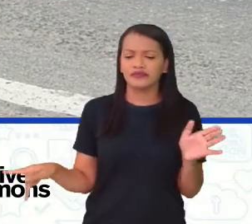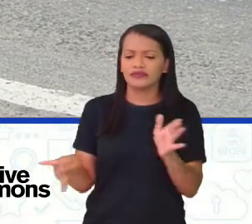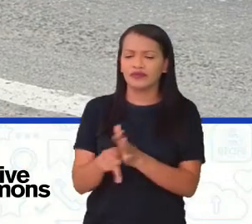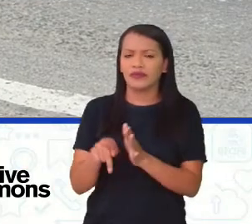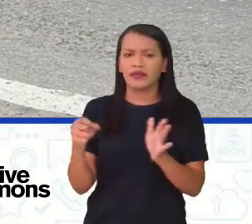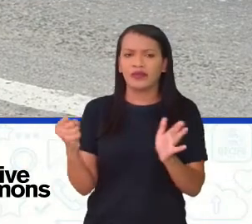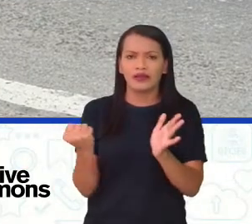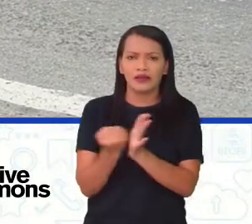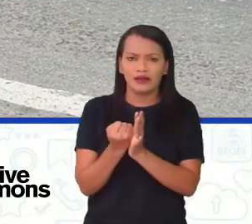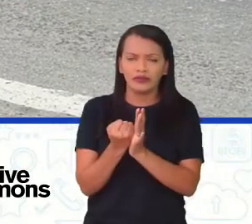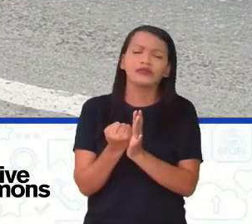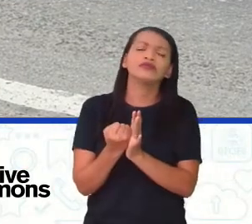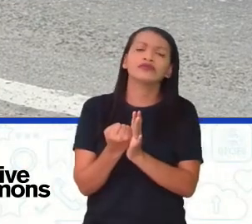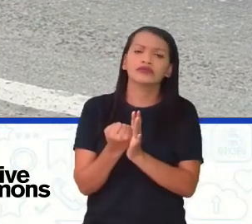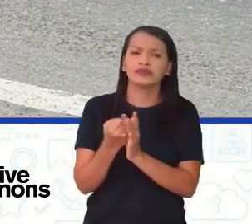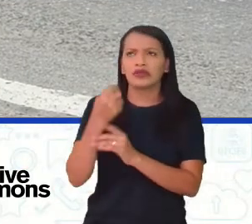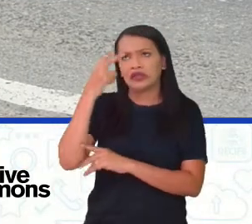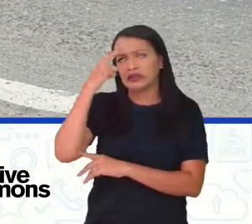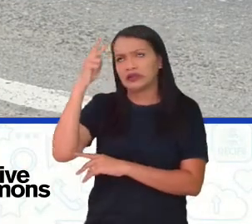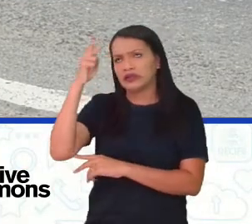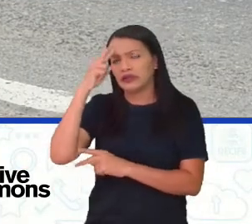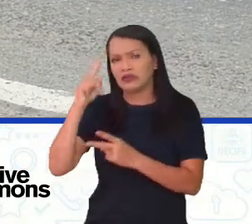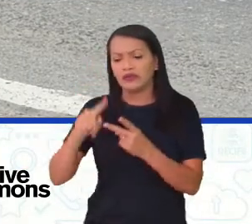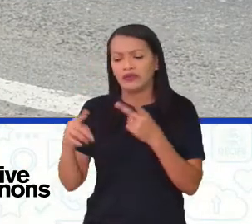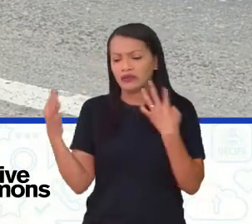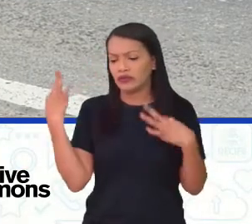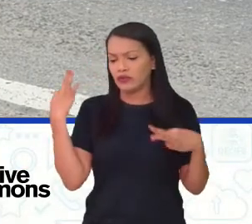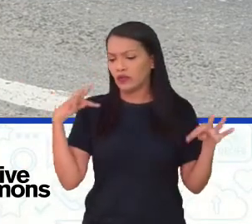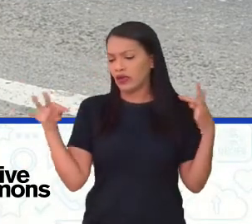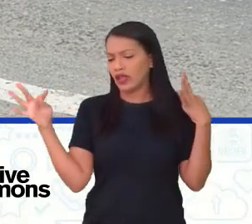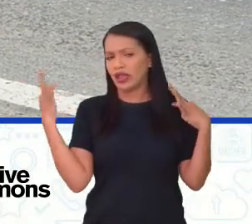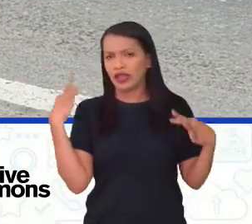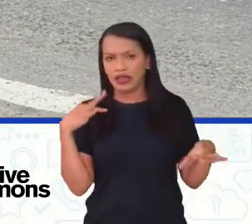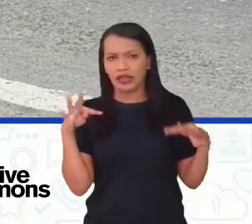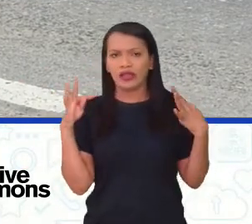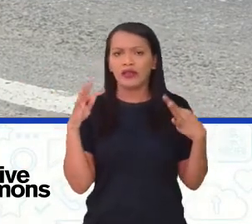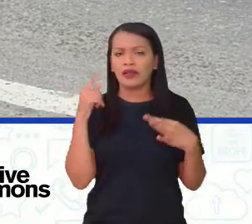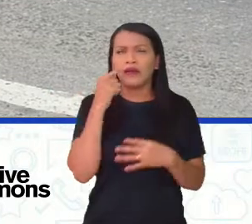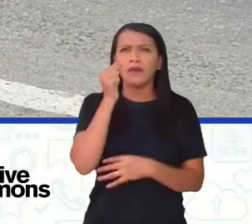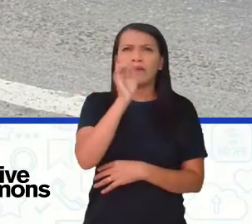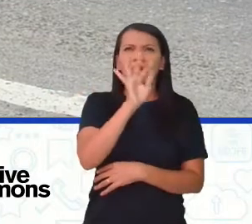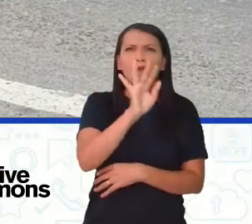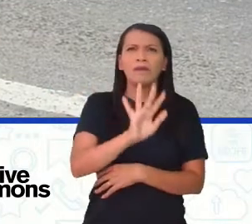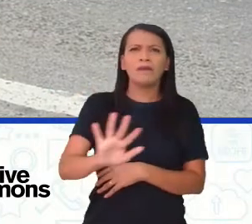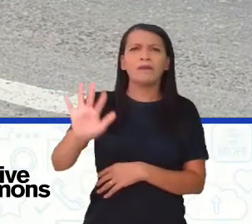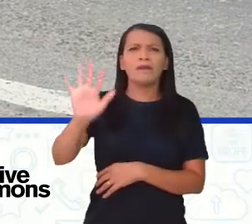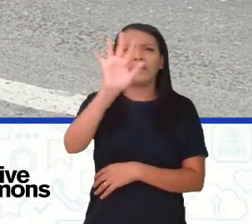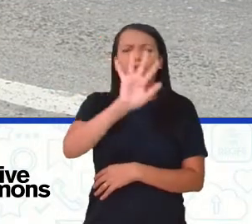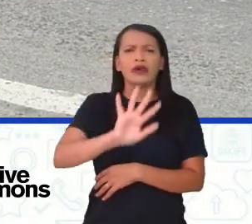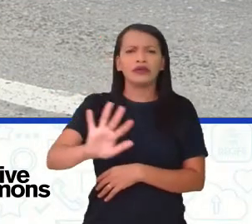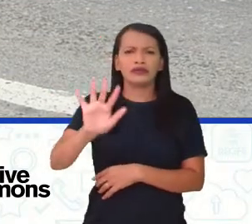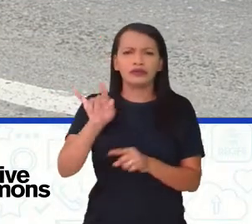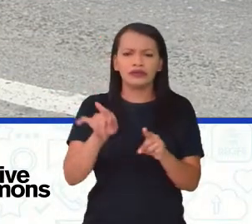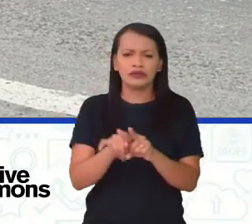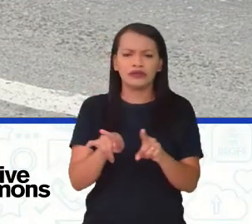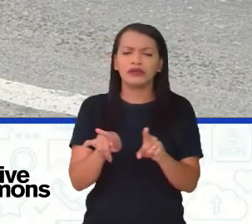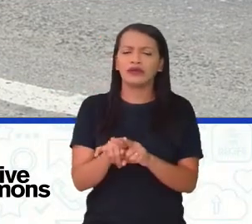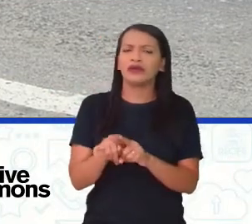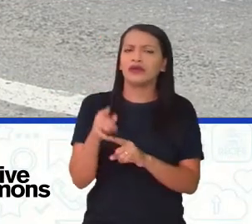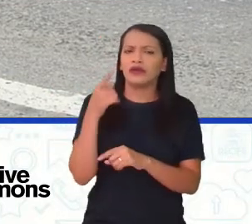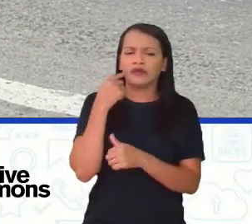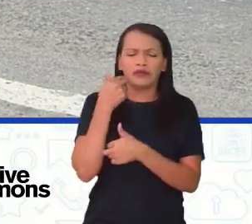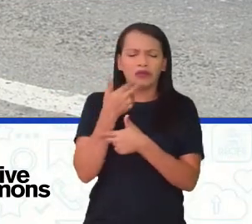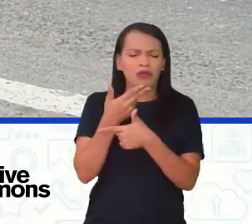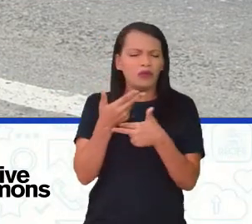artísticos, históricos, turísticos, paisagísticos, arqueológicos,